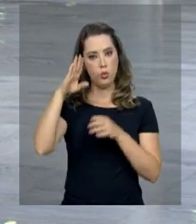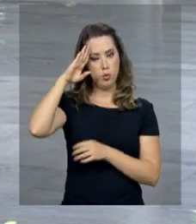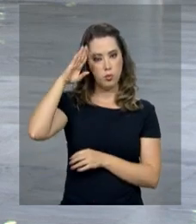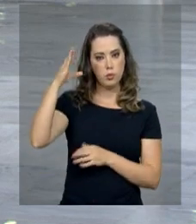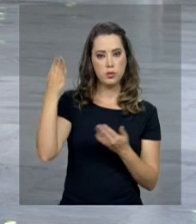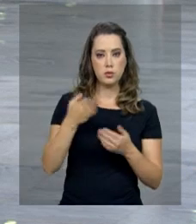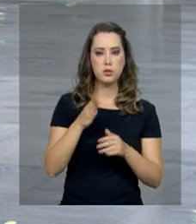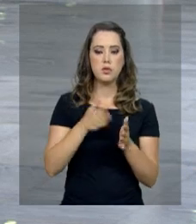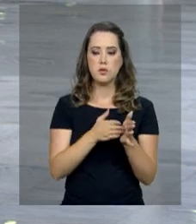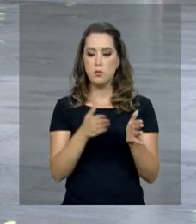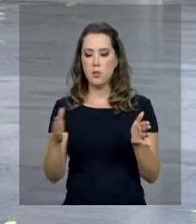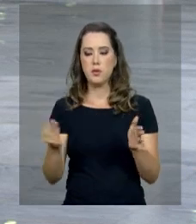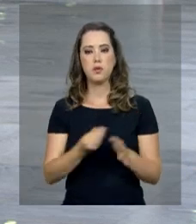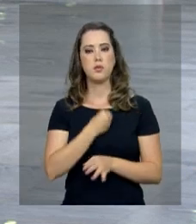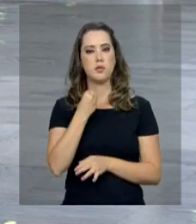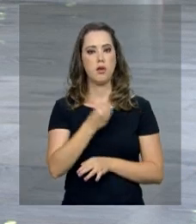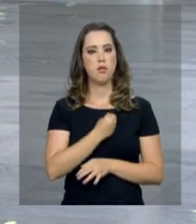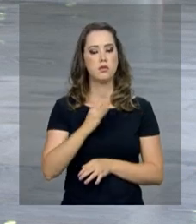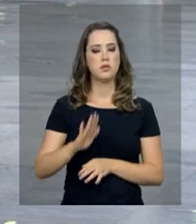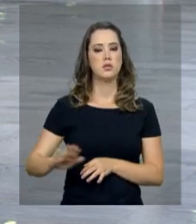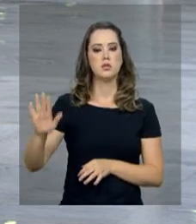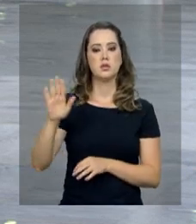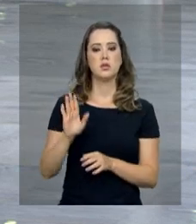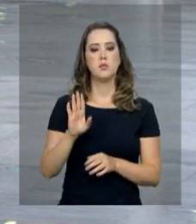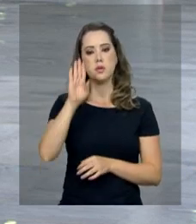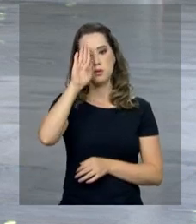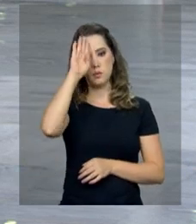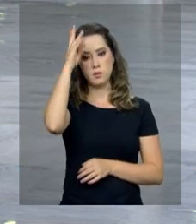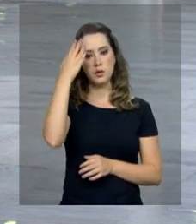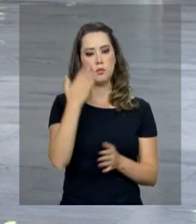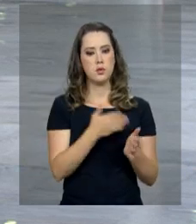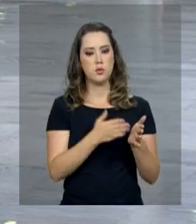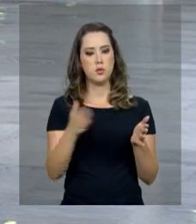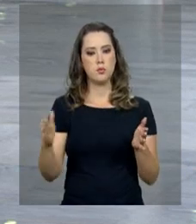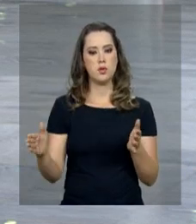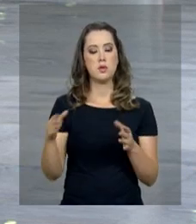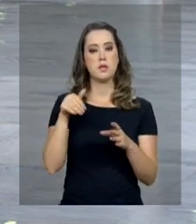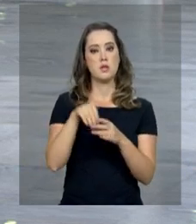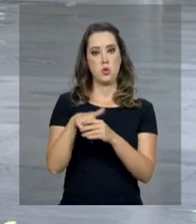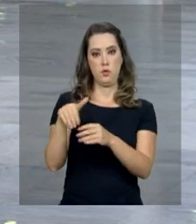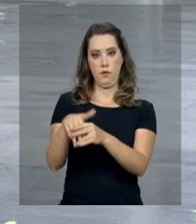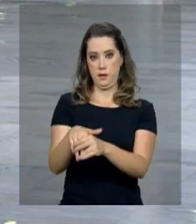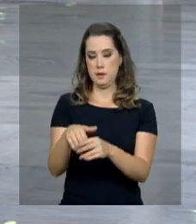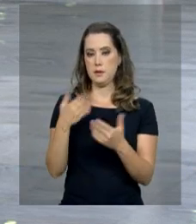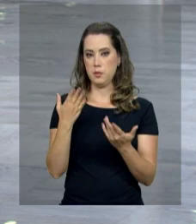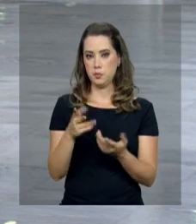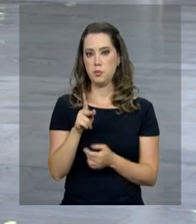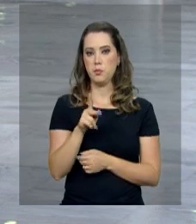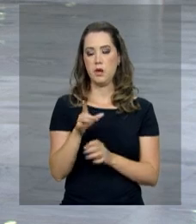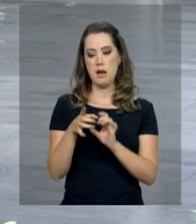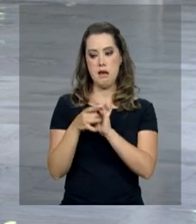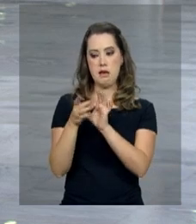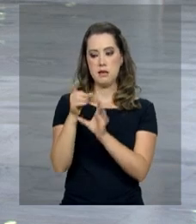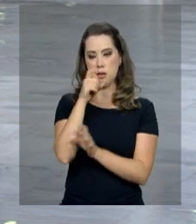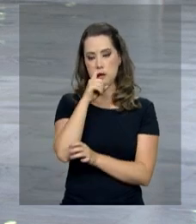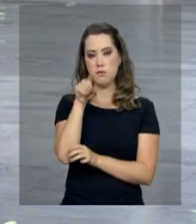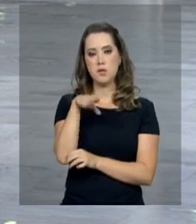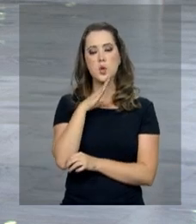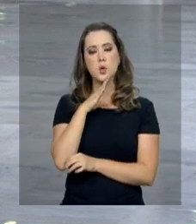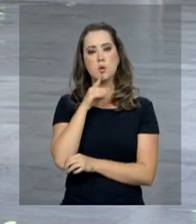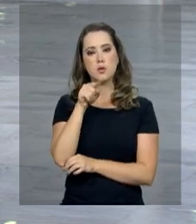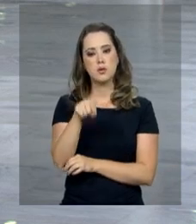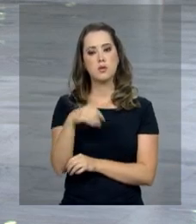no processo eleitoral. Quanto à licença-paternidade, Toffoli disse que é um reconhecimento,